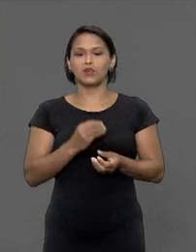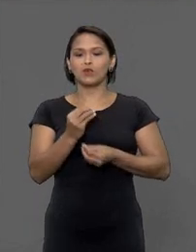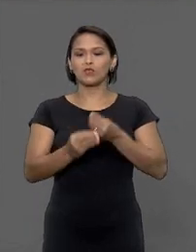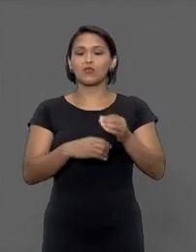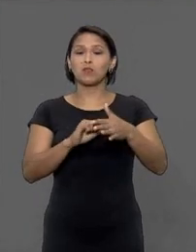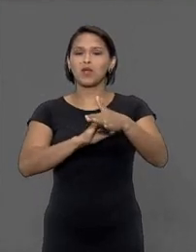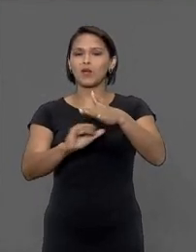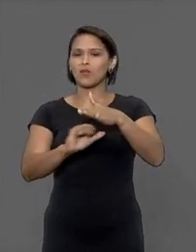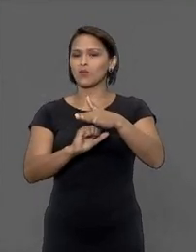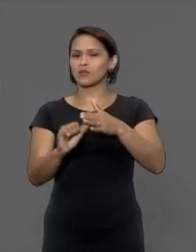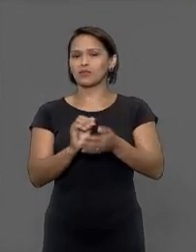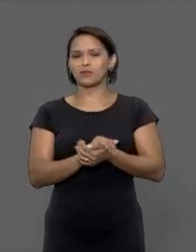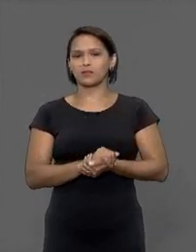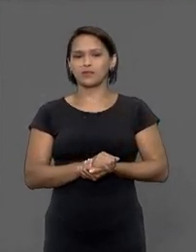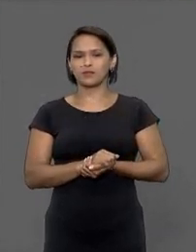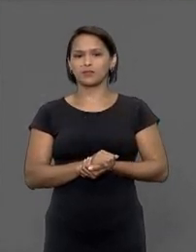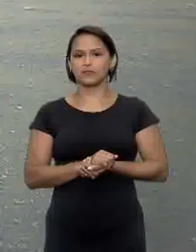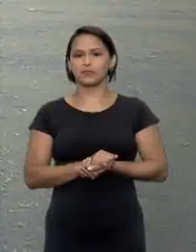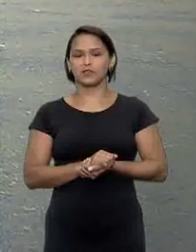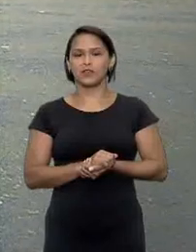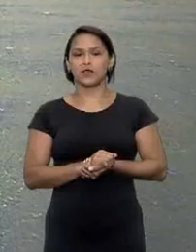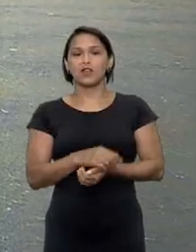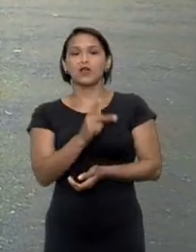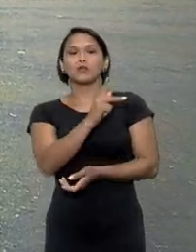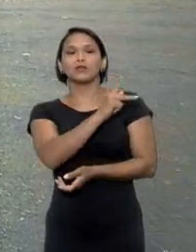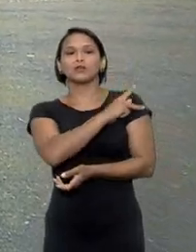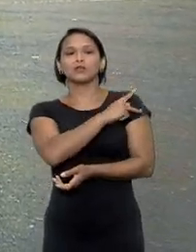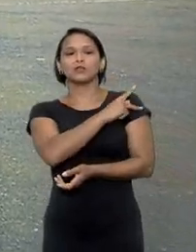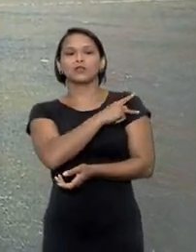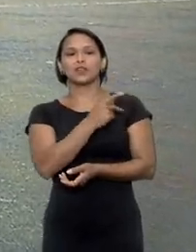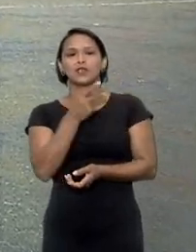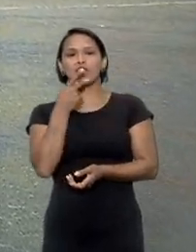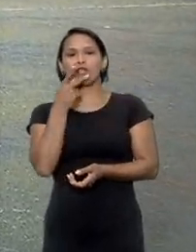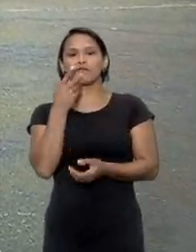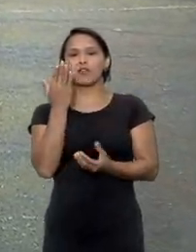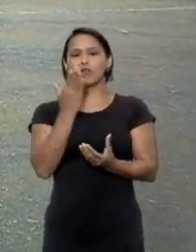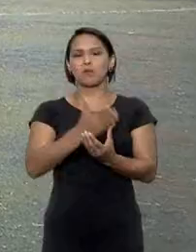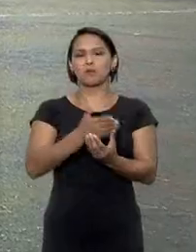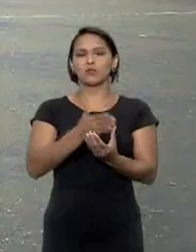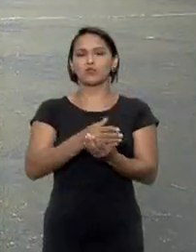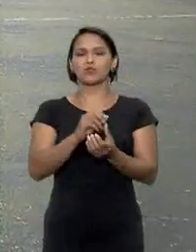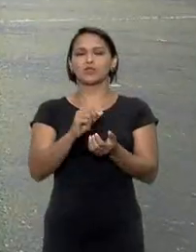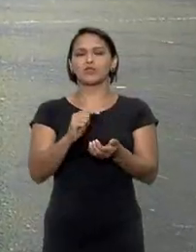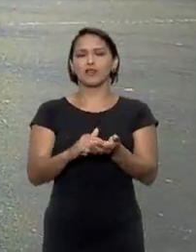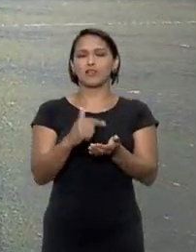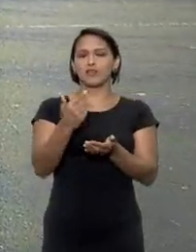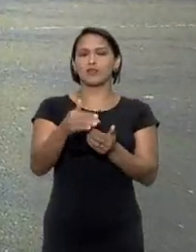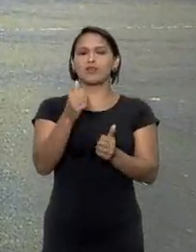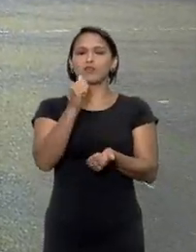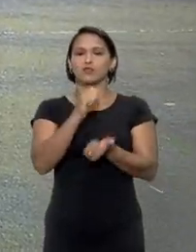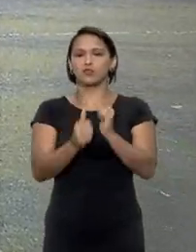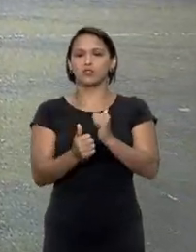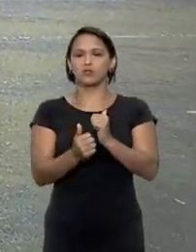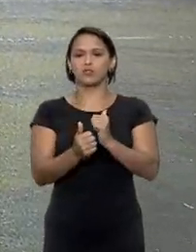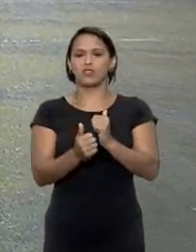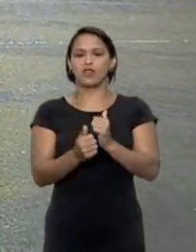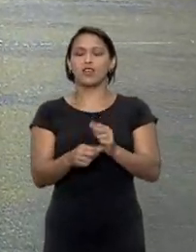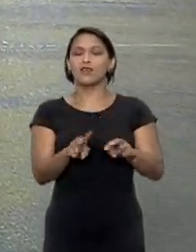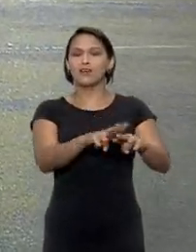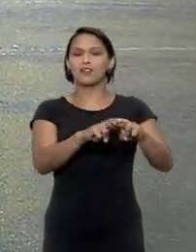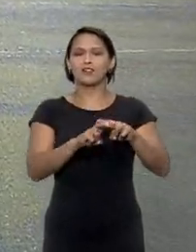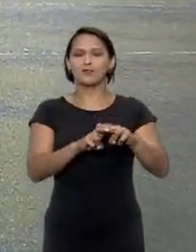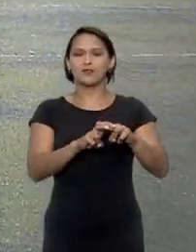empresa de agenciamento esportivo o empresário instaurou um procedimento contra o esportista e ele foi